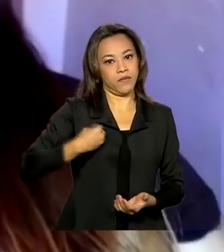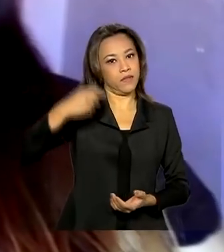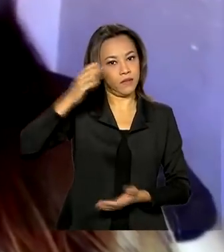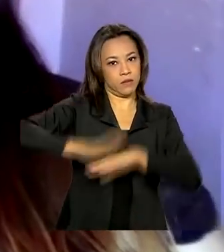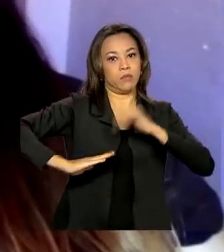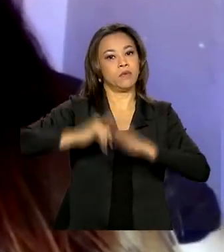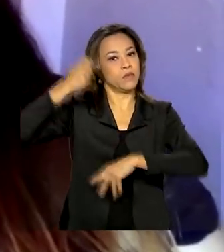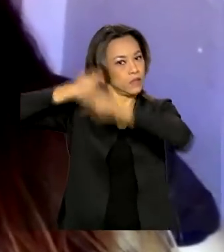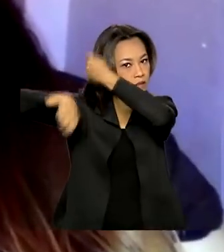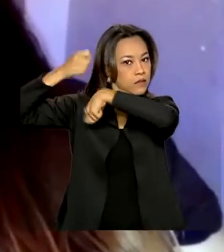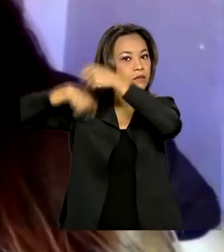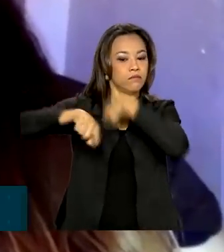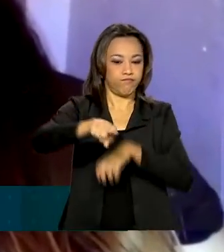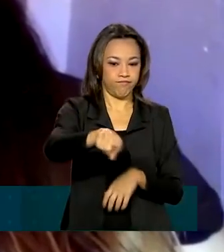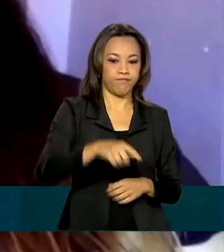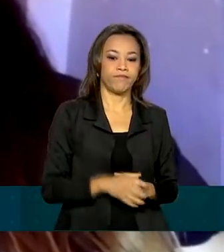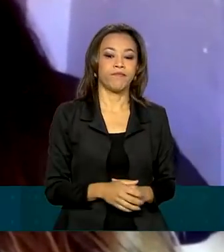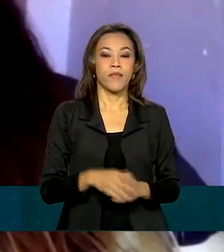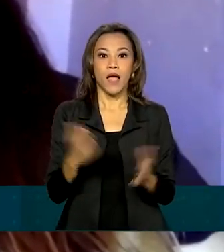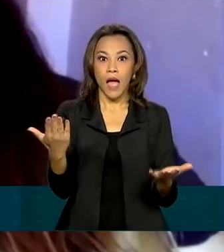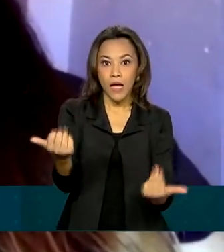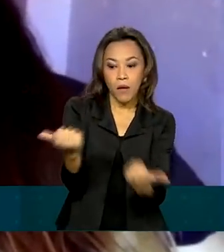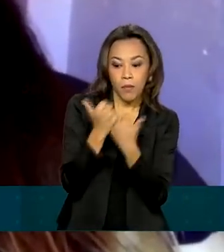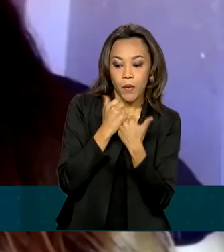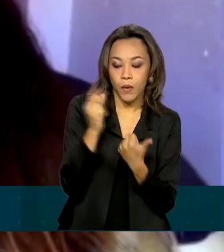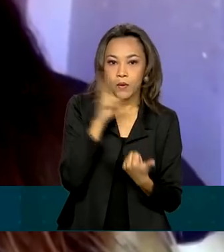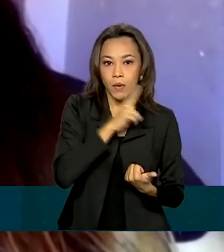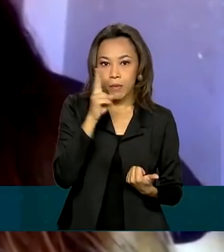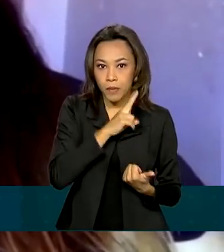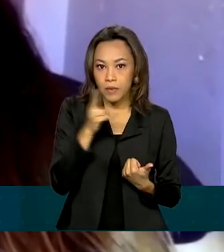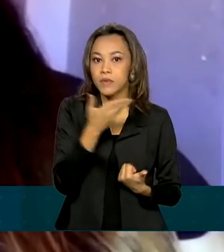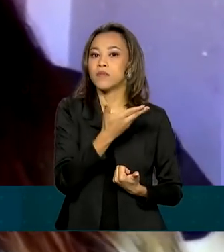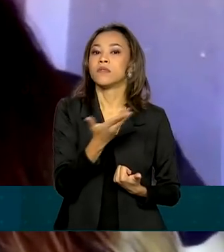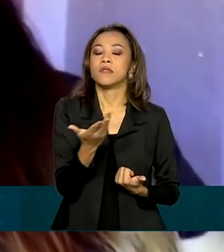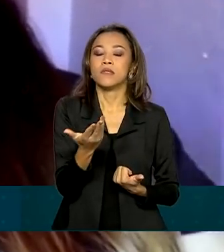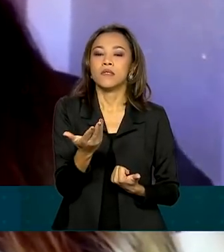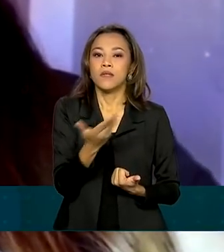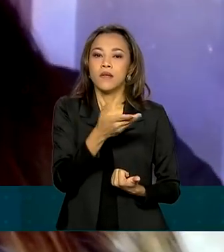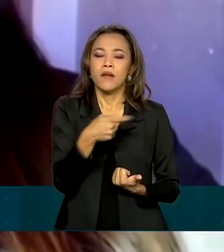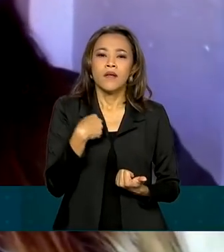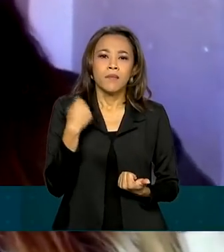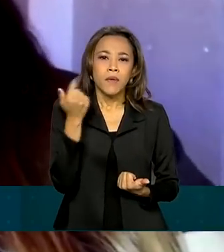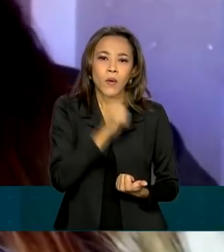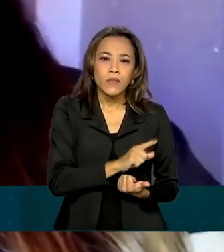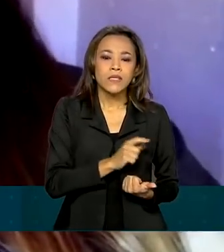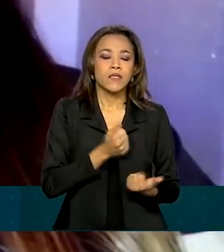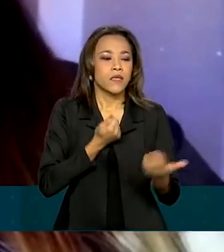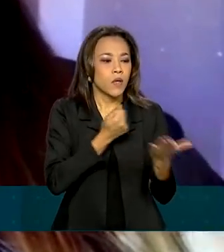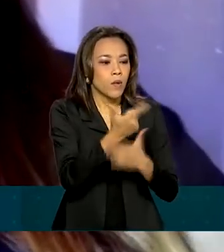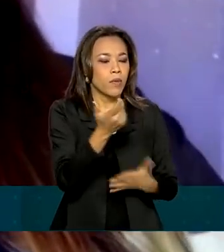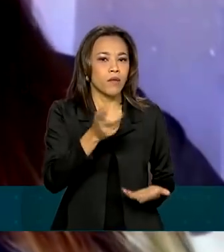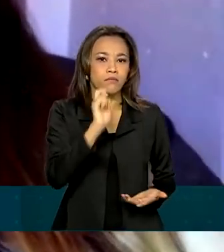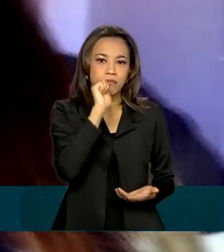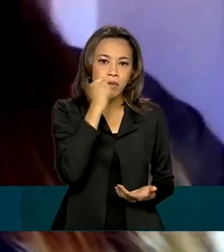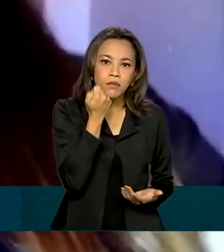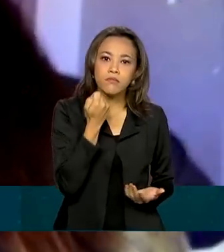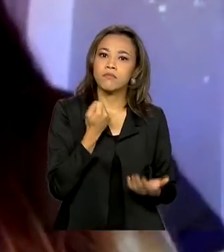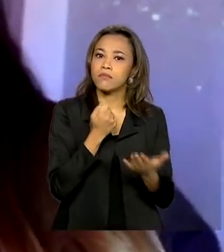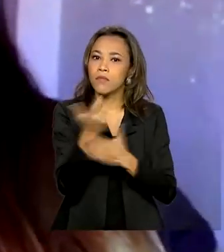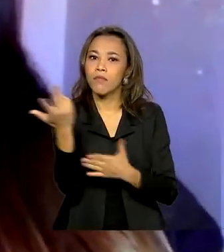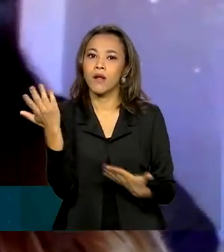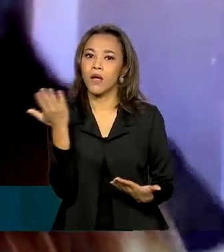Aí veio como seu povo o auxílio emergencial que veio para que você possa comprar um pão, comprar uma